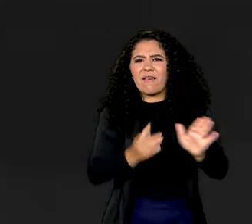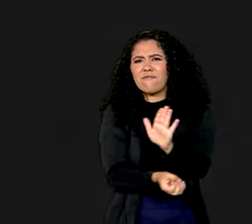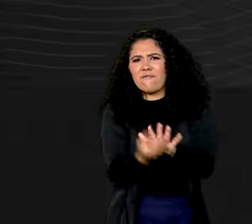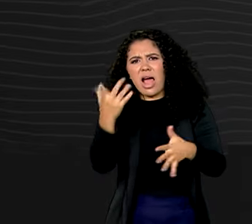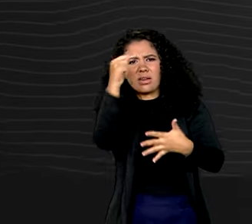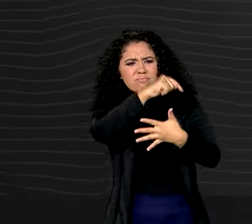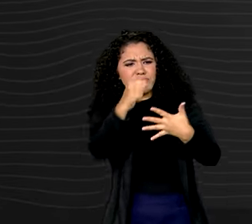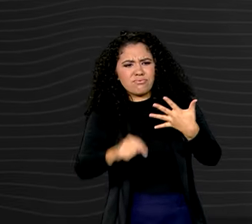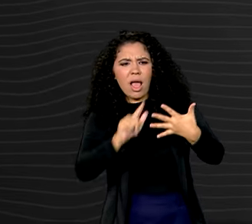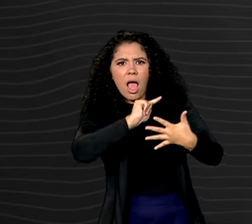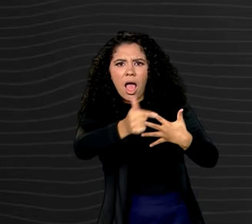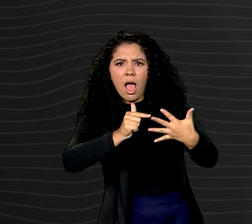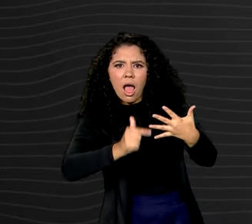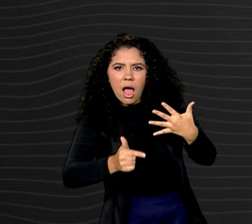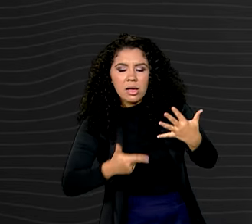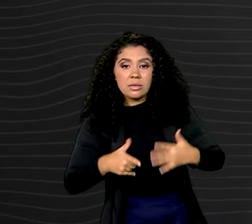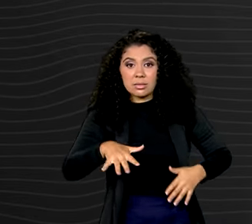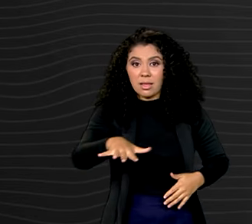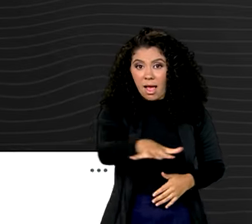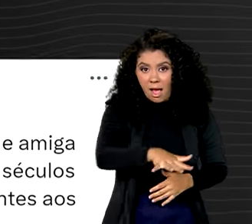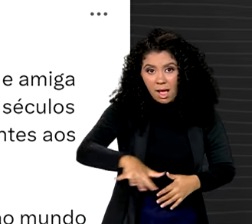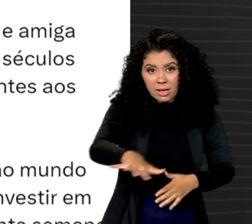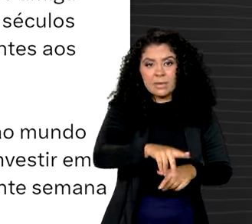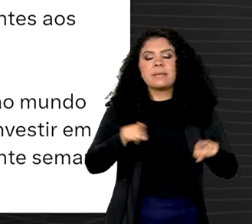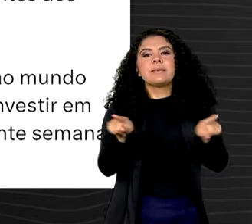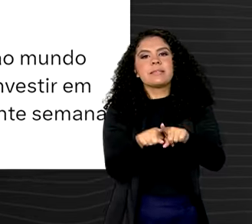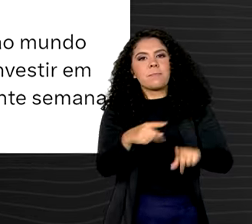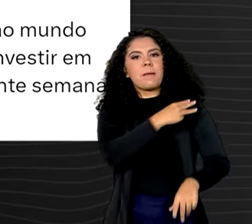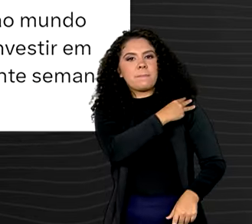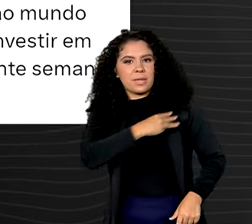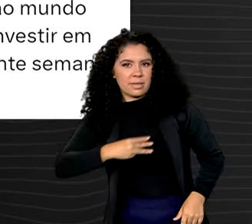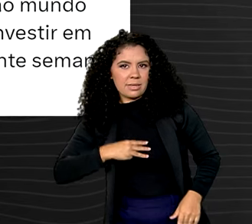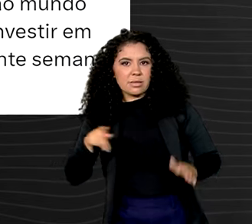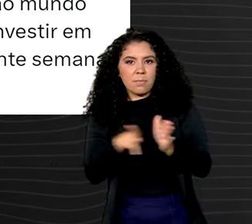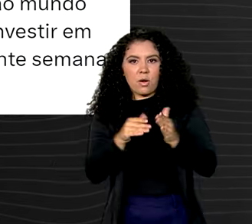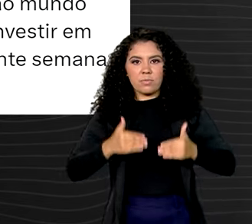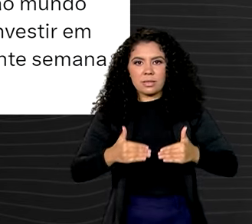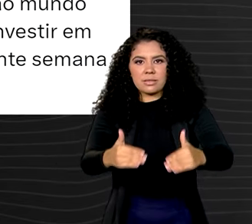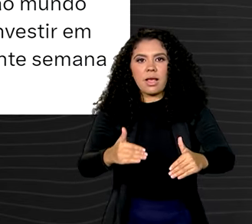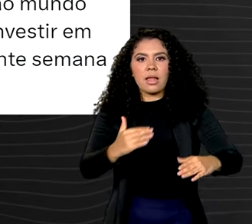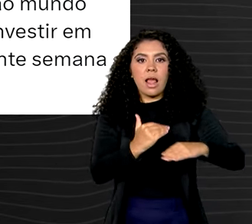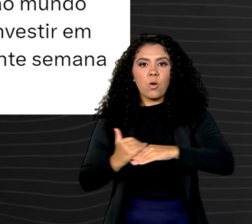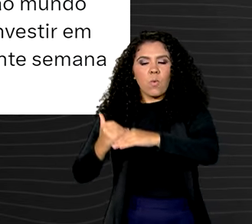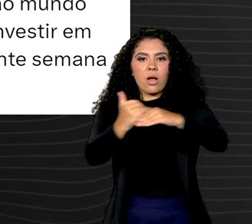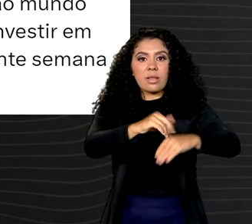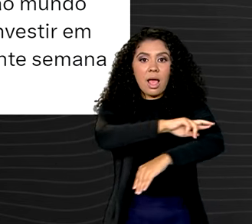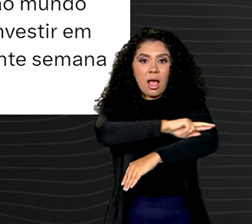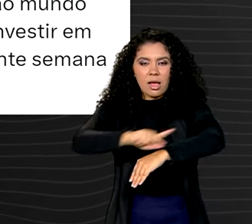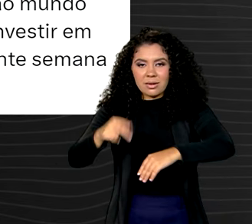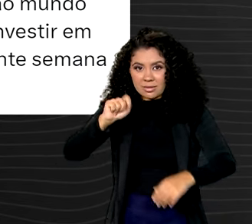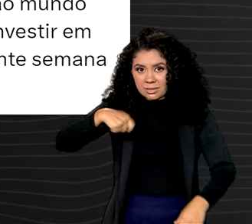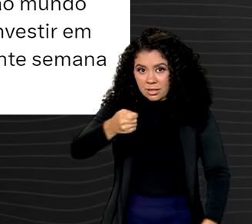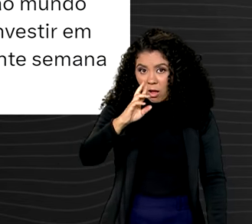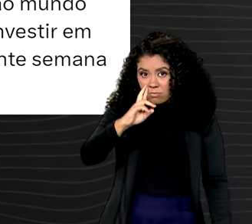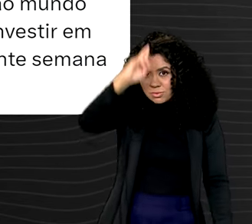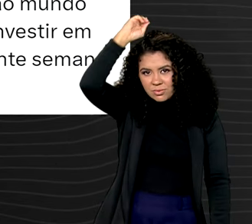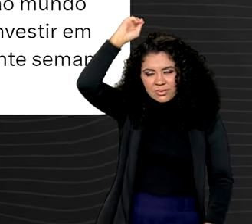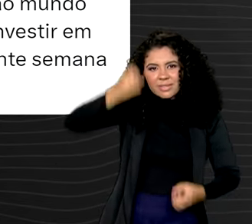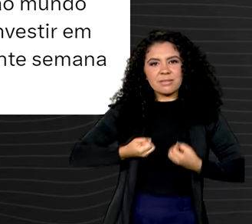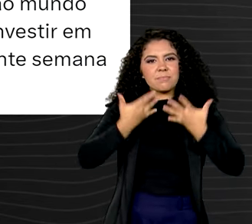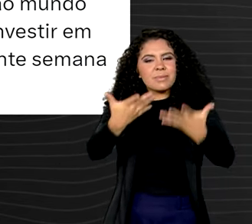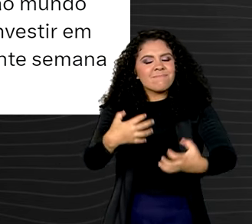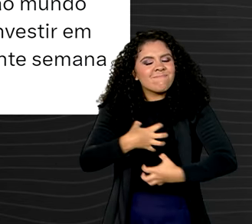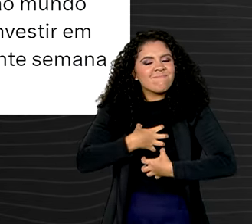ações na área. E a ministra da Igualdade Racial, Aniele Franco, disse ter sentido muito orgulho ao ver o